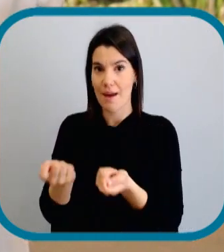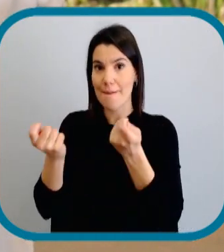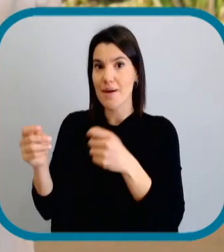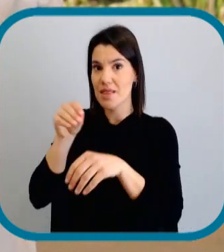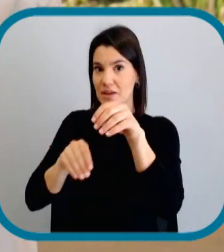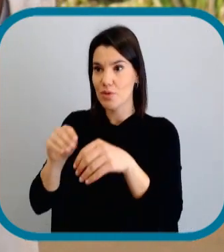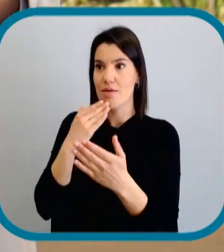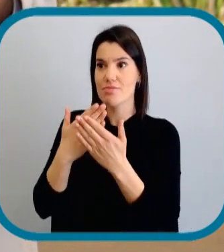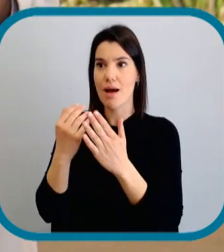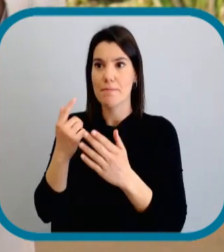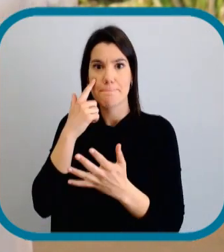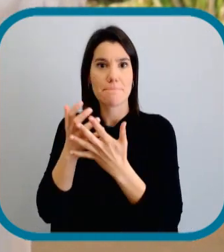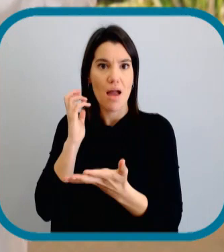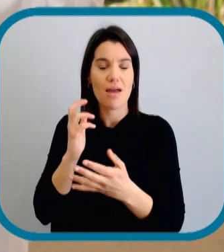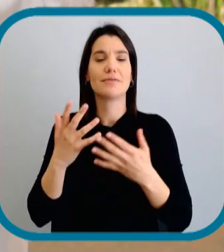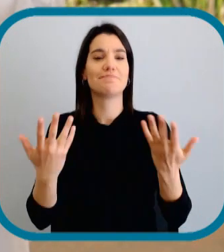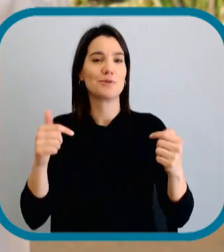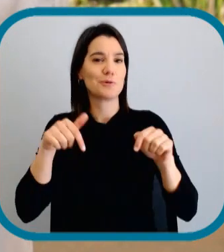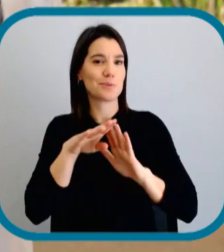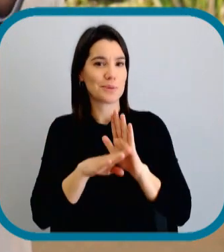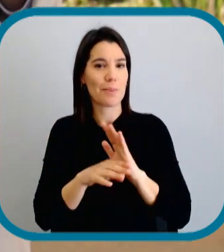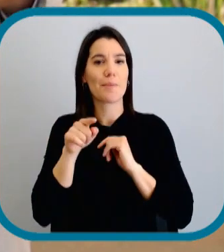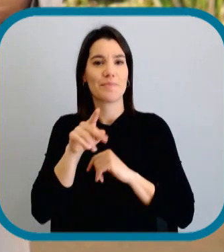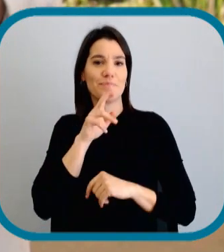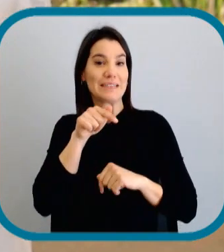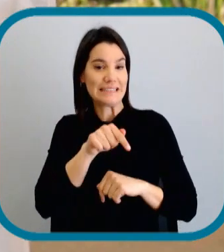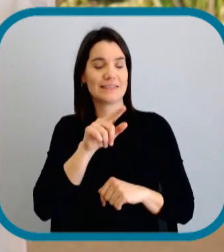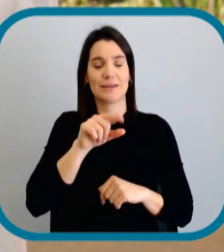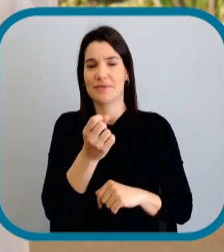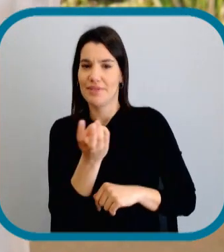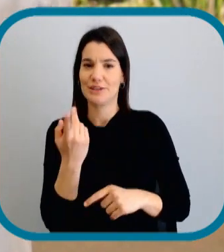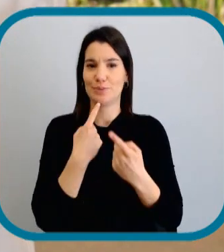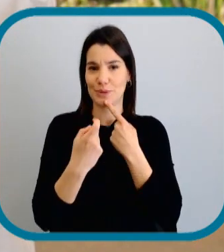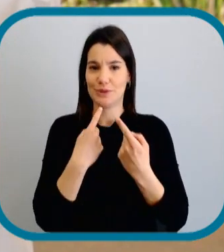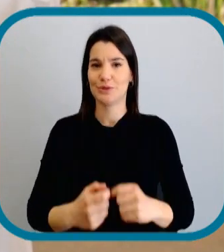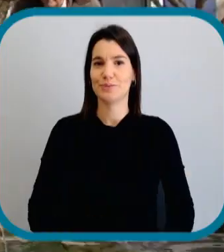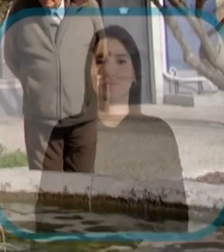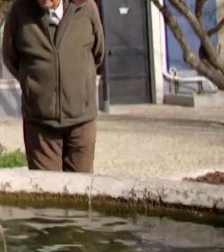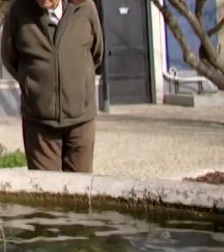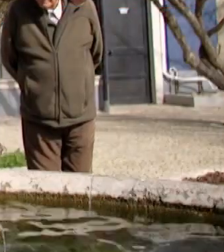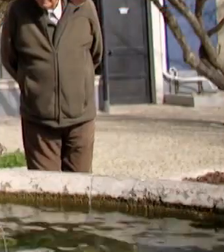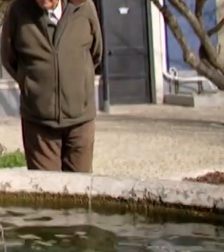sucesso das campanhas eleitorais? O episódio de hoje procura responder a estas e a outras questões.